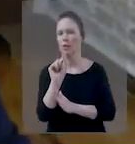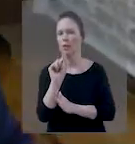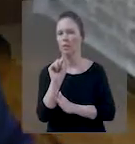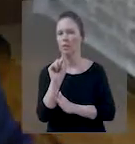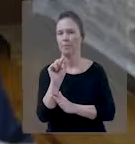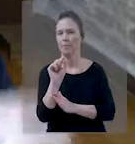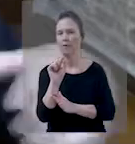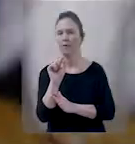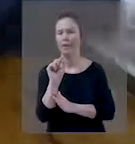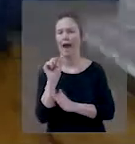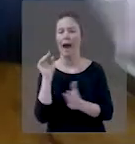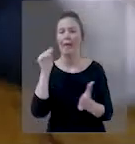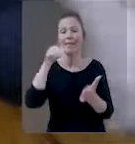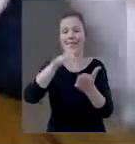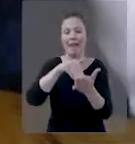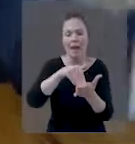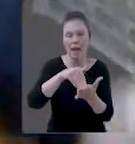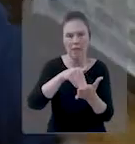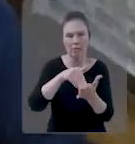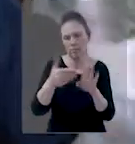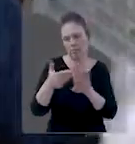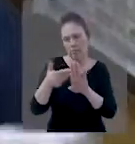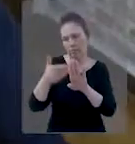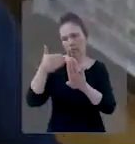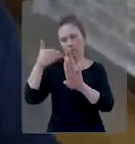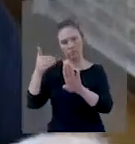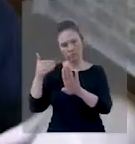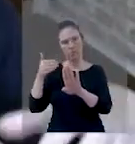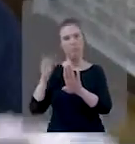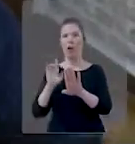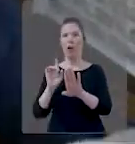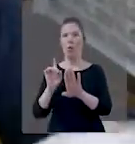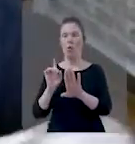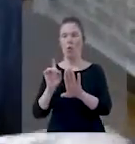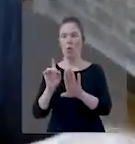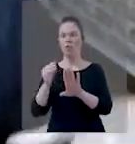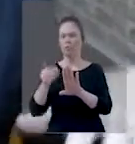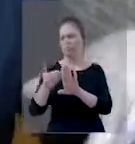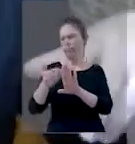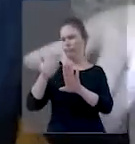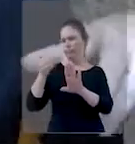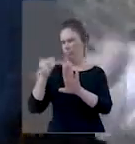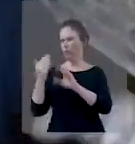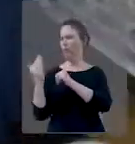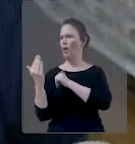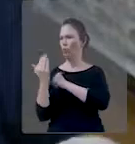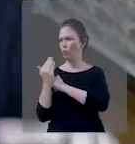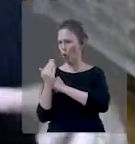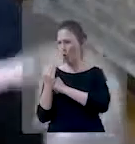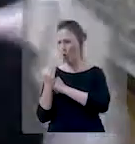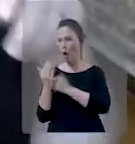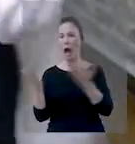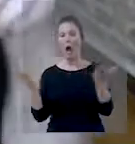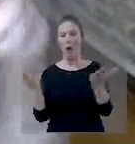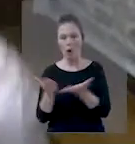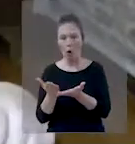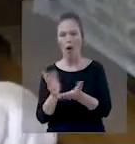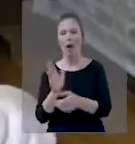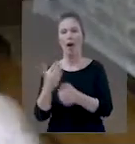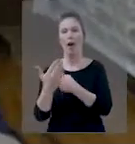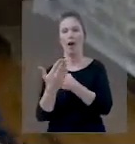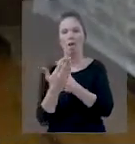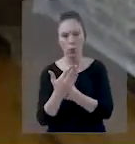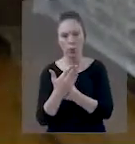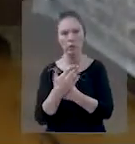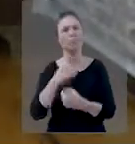passado. No português até aqui nos ajudou. É passado, não. Quer dizer assim, ó. que até aqui nos ajudou está